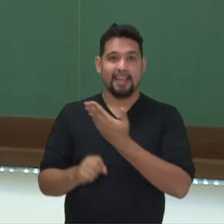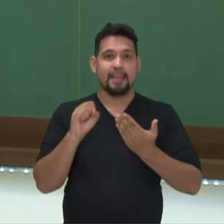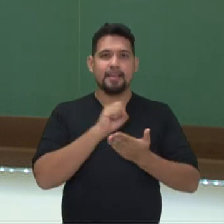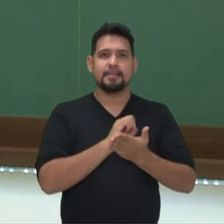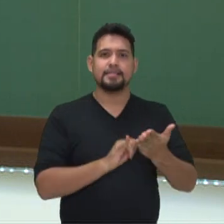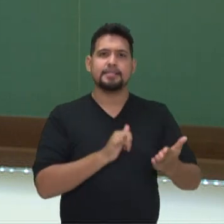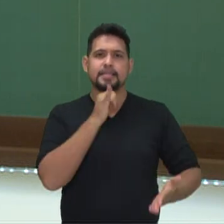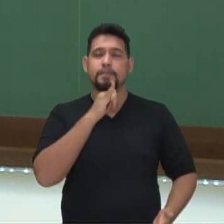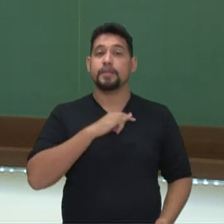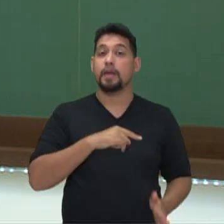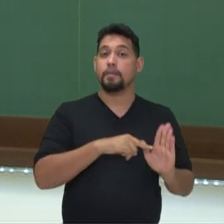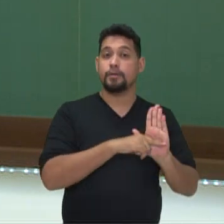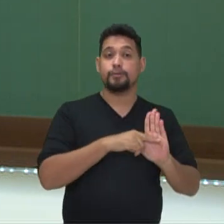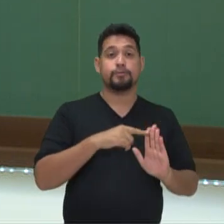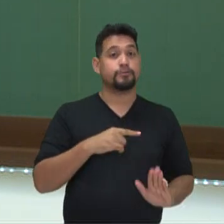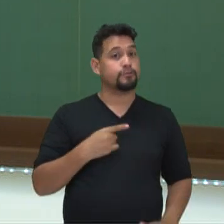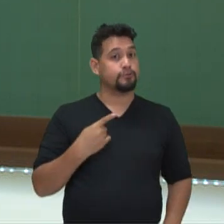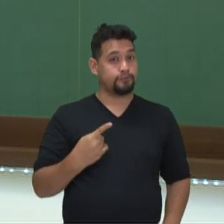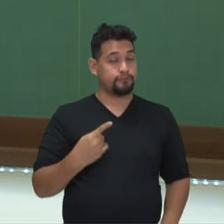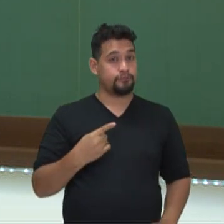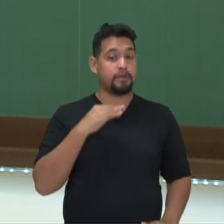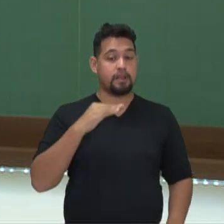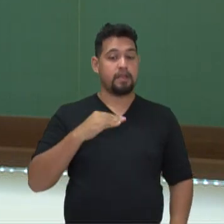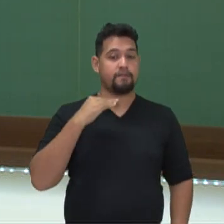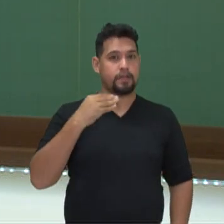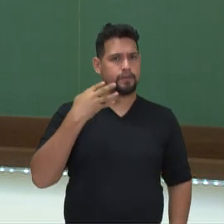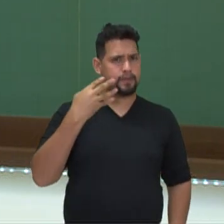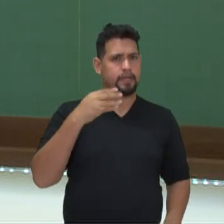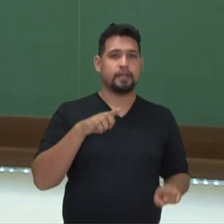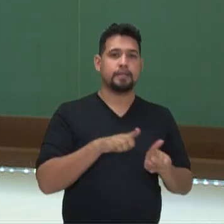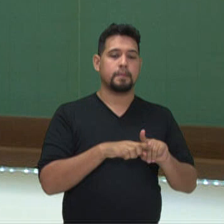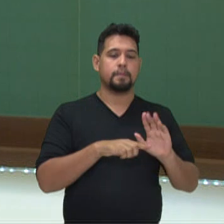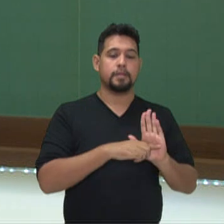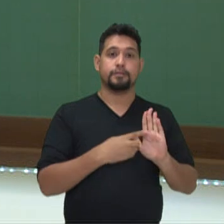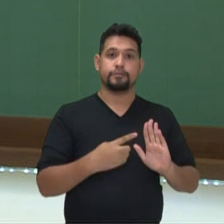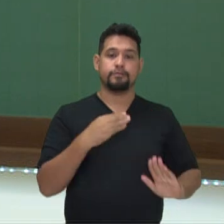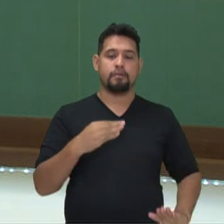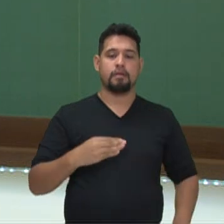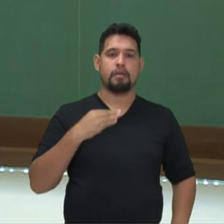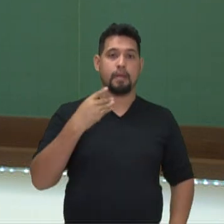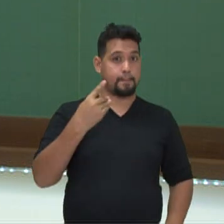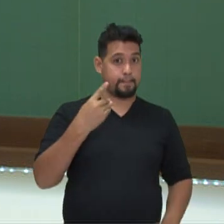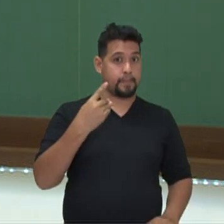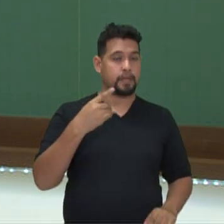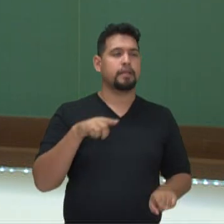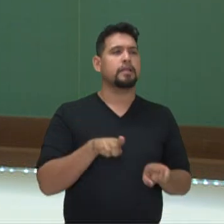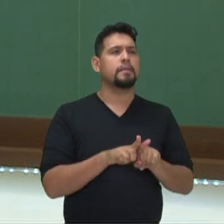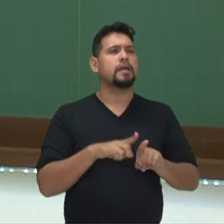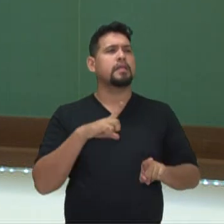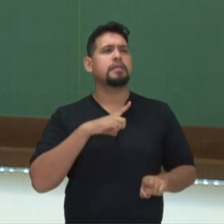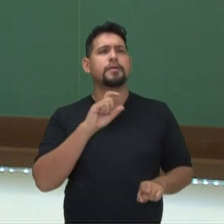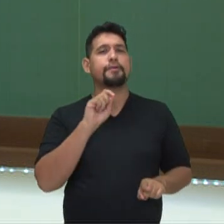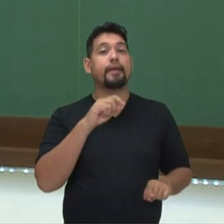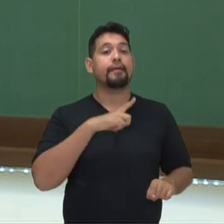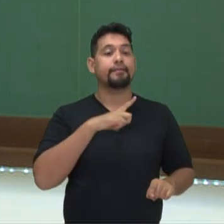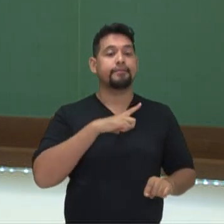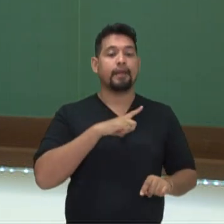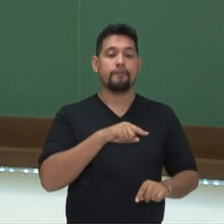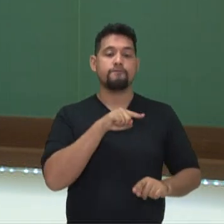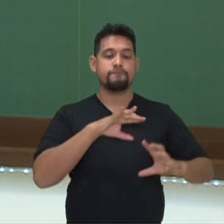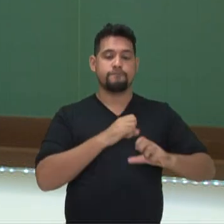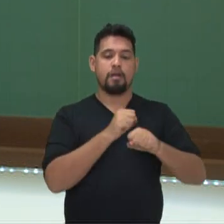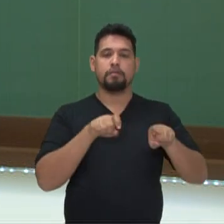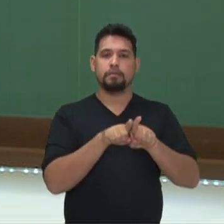1 elevado ao quadrado vezes menos 1 elevado à primeira potência e reparem que nós temos uma multiplicação